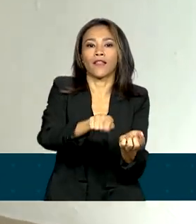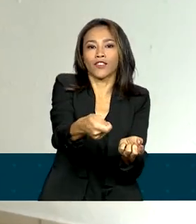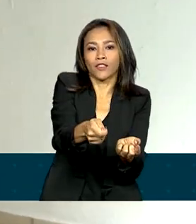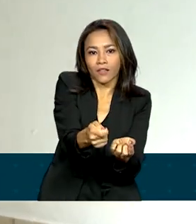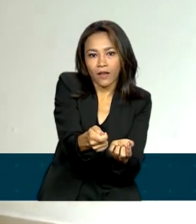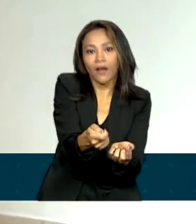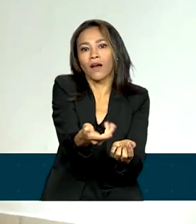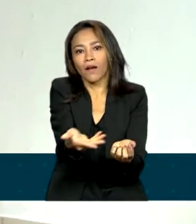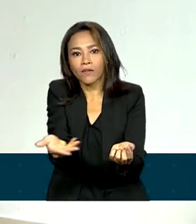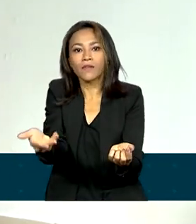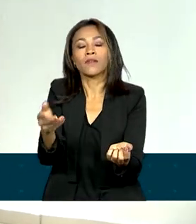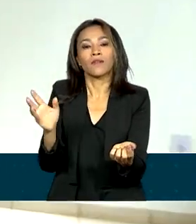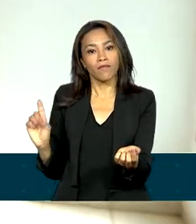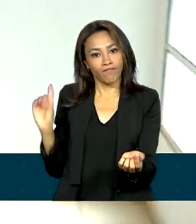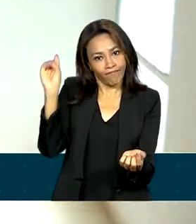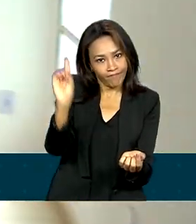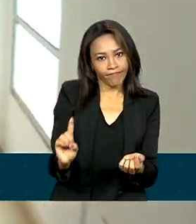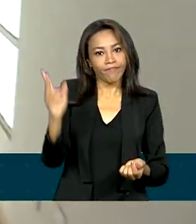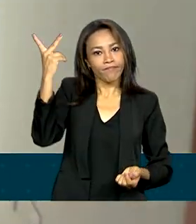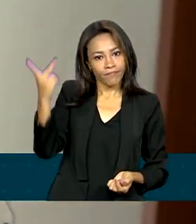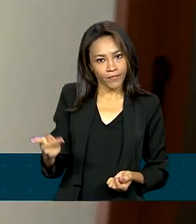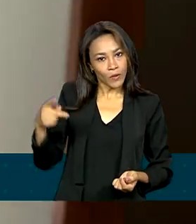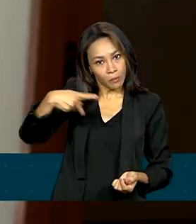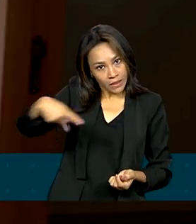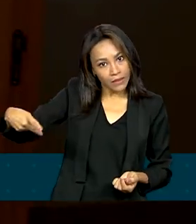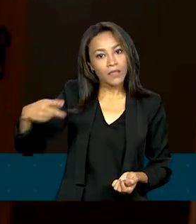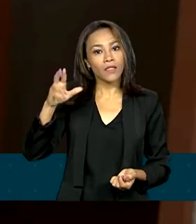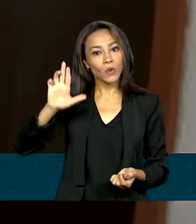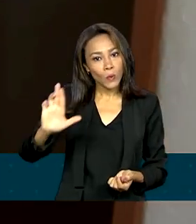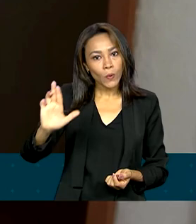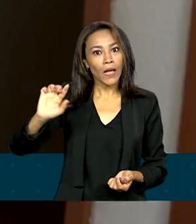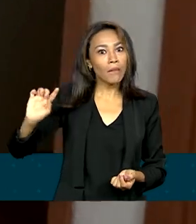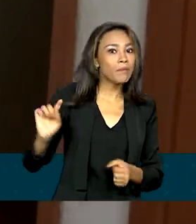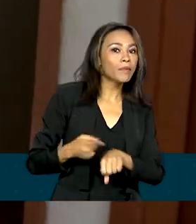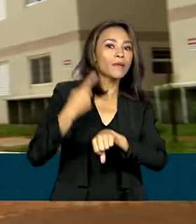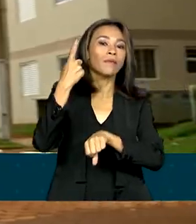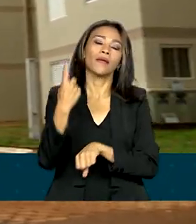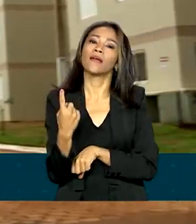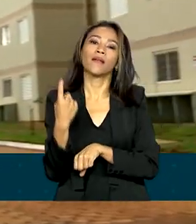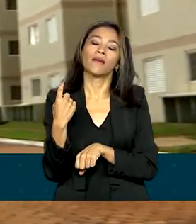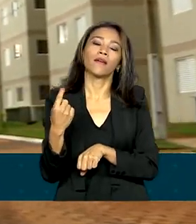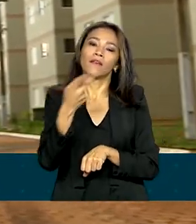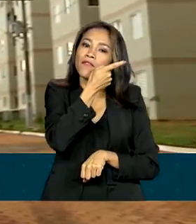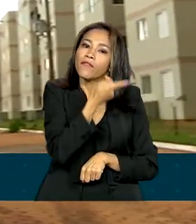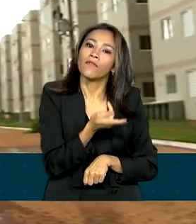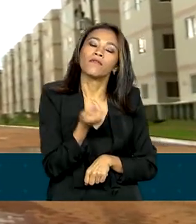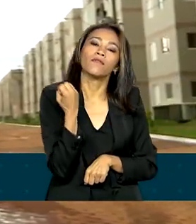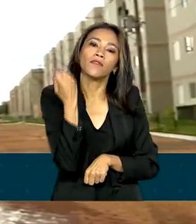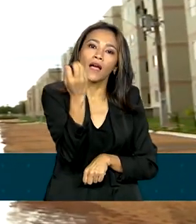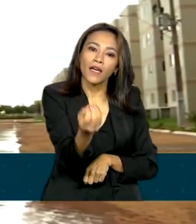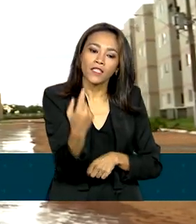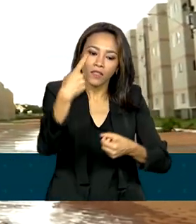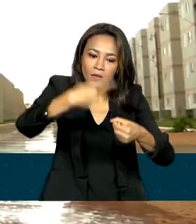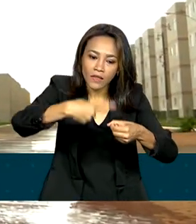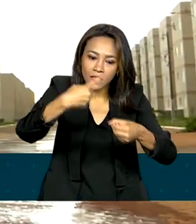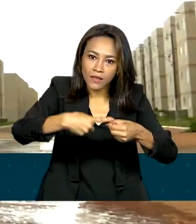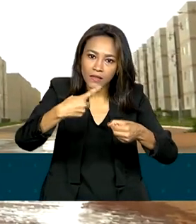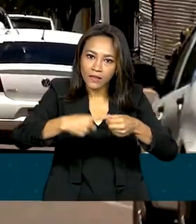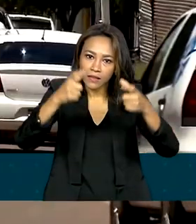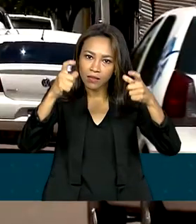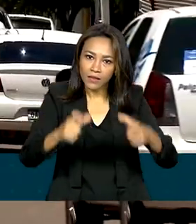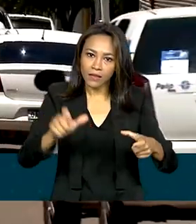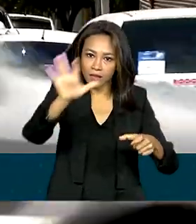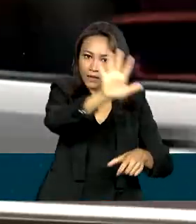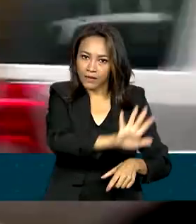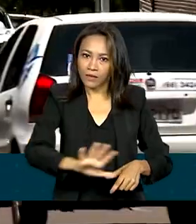presidente Lula. Essa é a primeira viagem dele ao interior do Centro-Oeste desde que assumiu a presidência e o